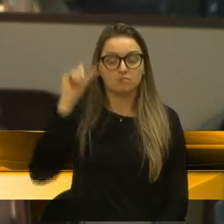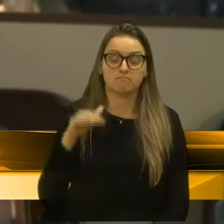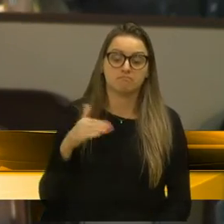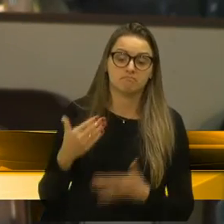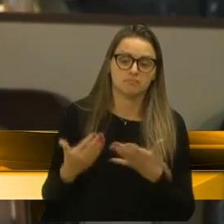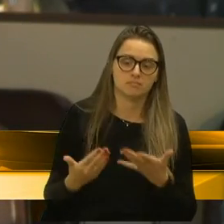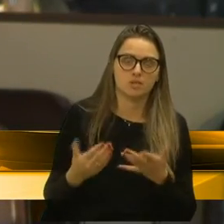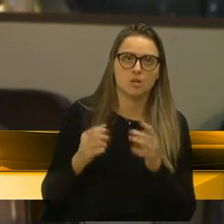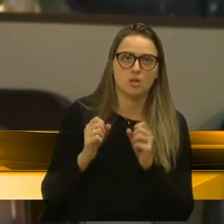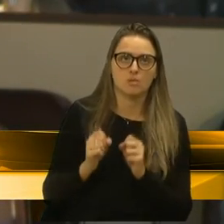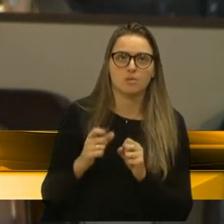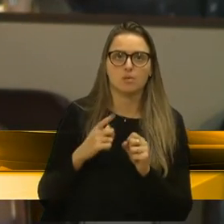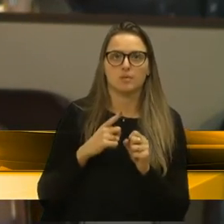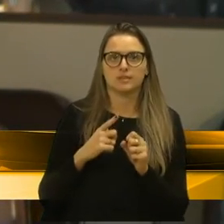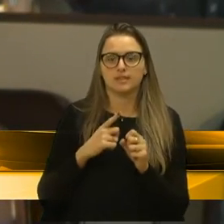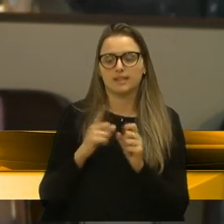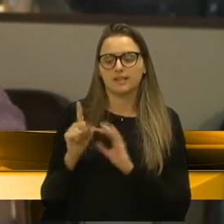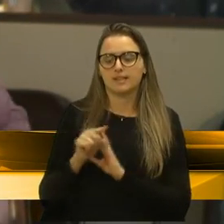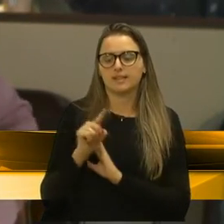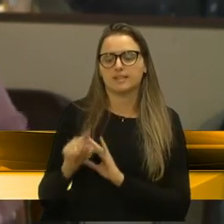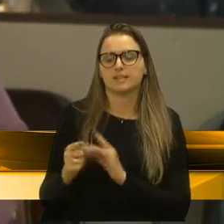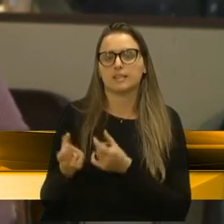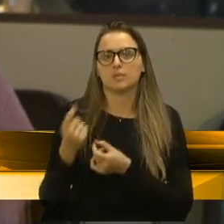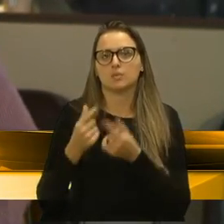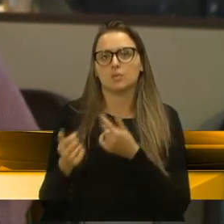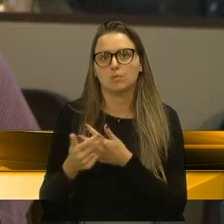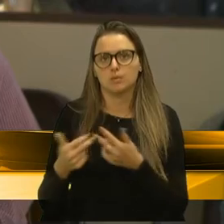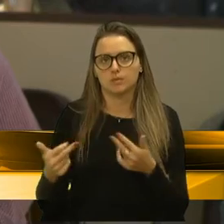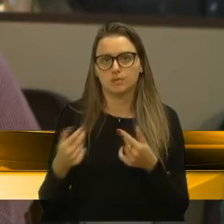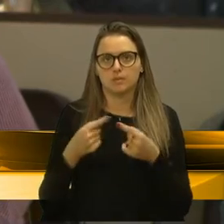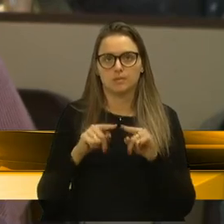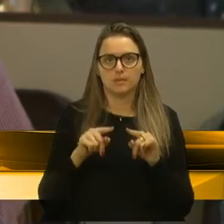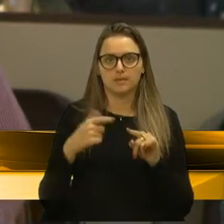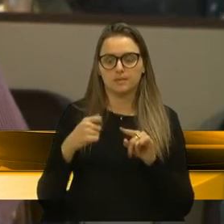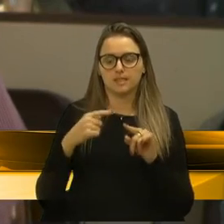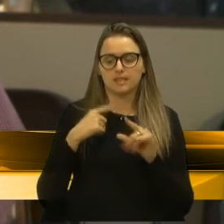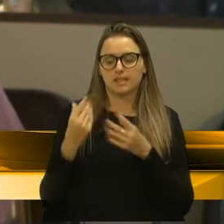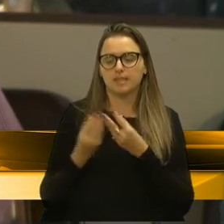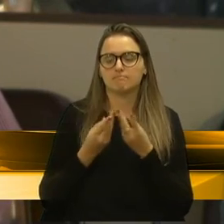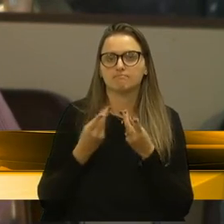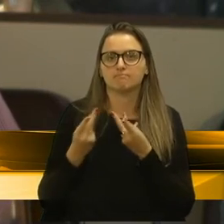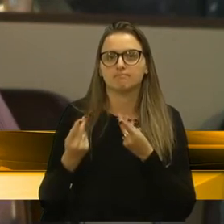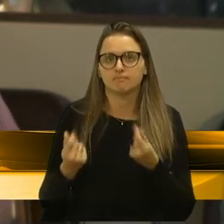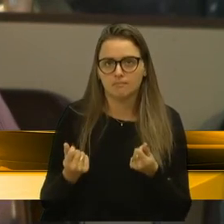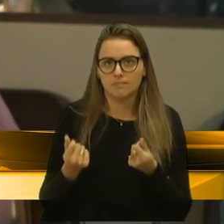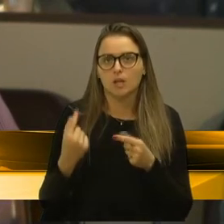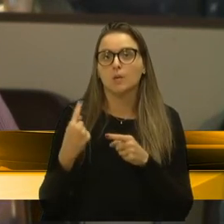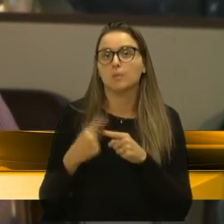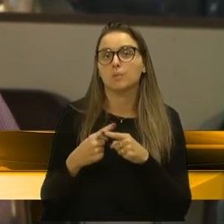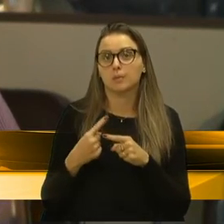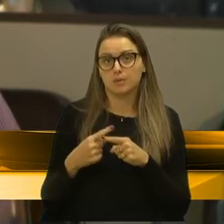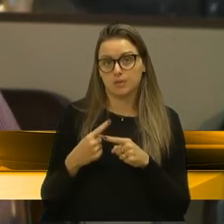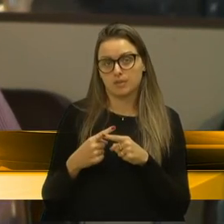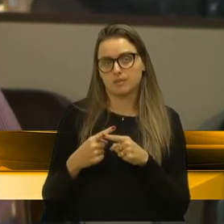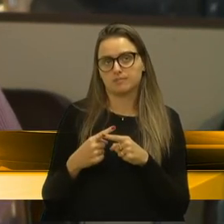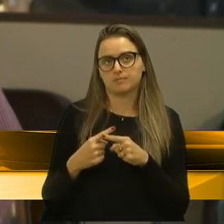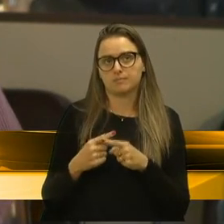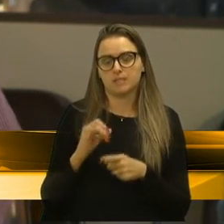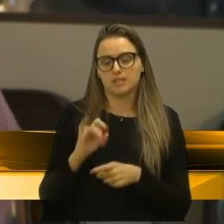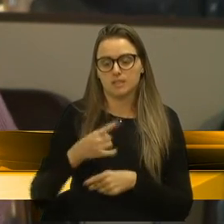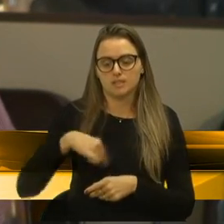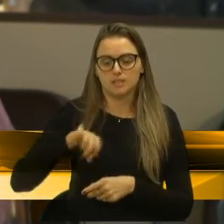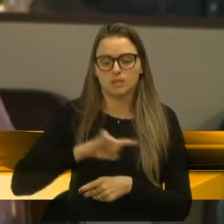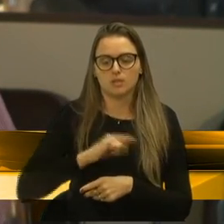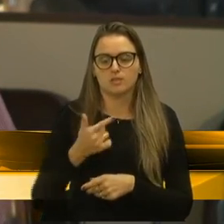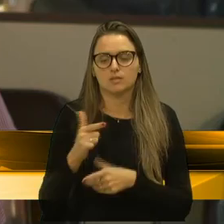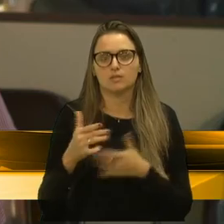possa ser cortado na carne, mas é preciso a gente ter sensibilidade, porque talvez, se a gente não tiver